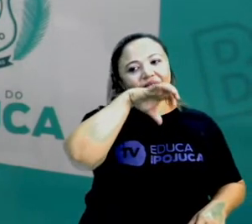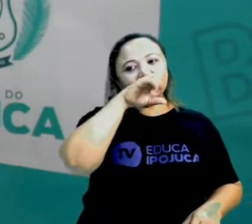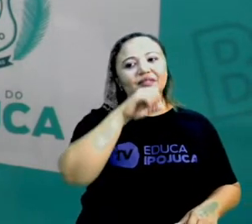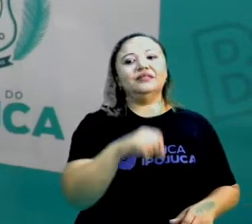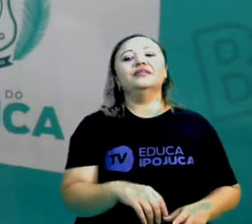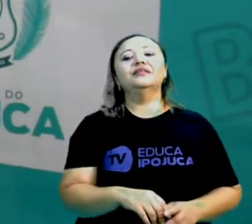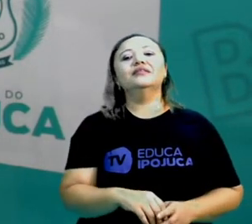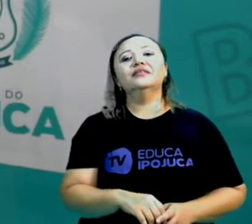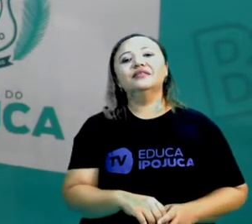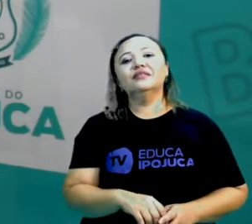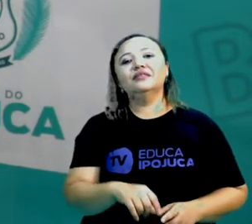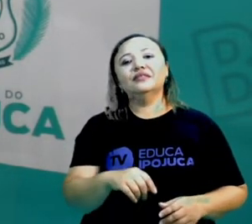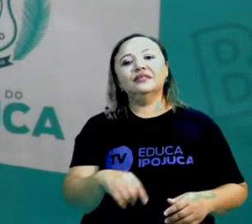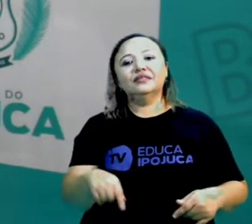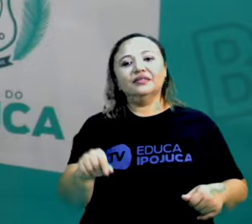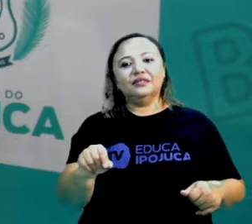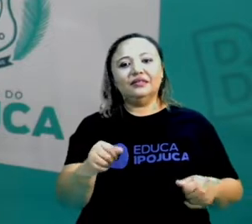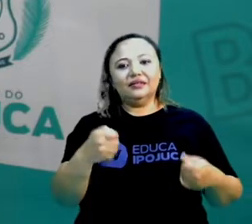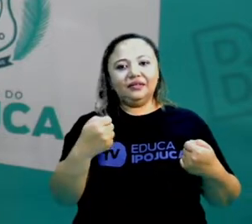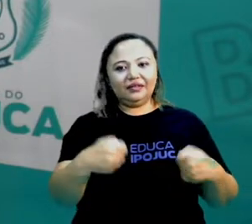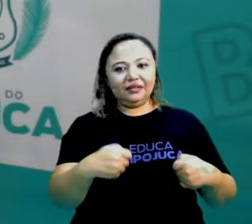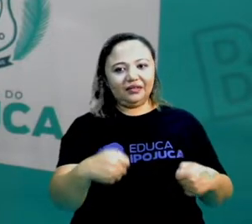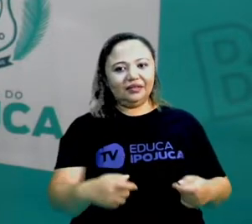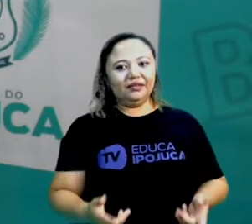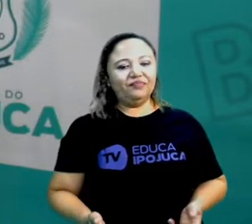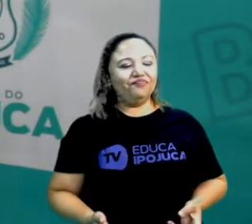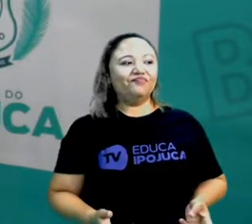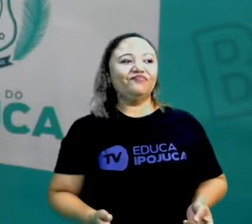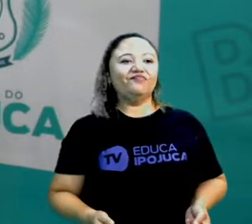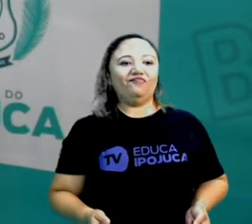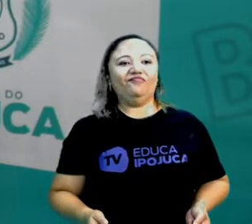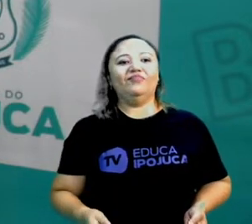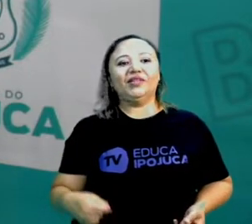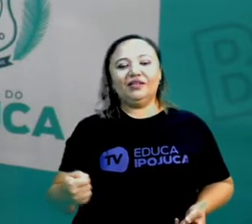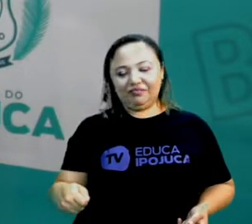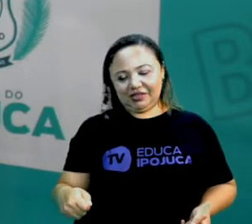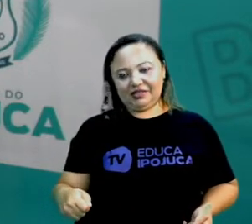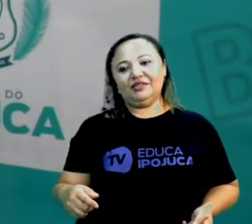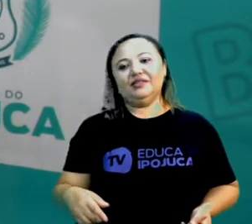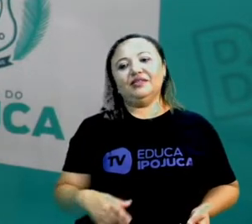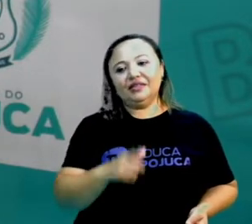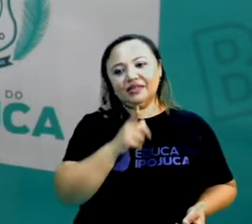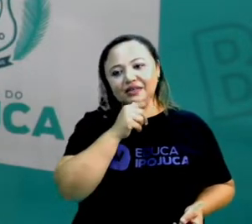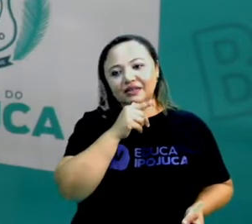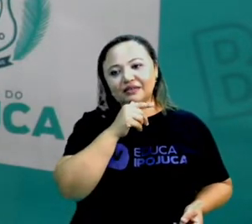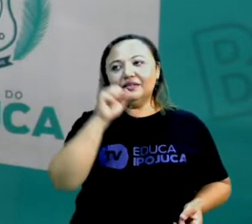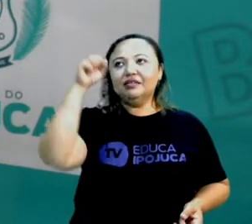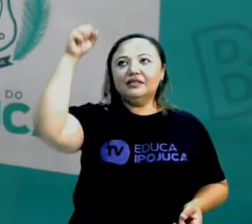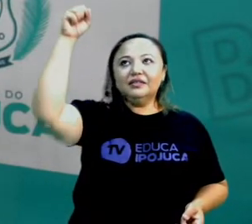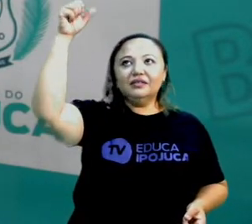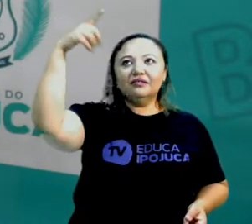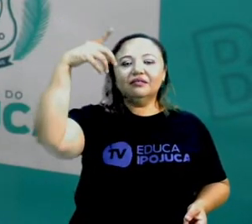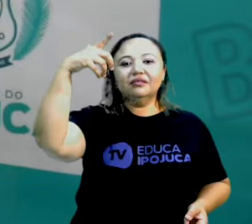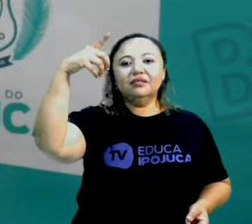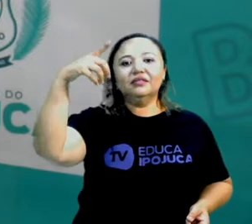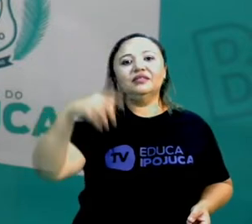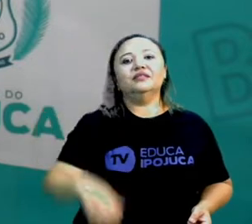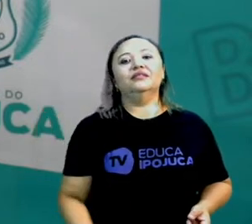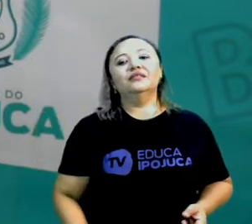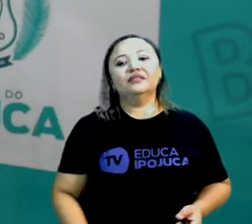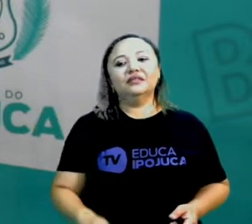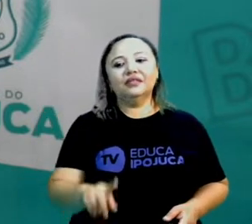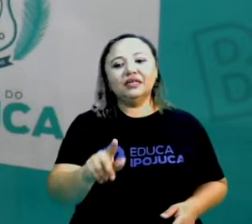fotossíntese. Ela vai precisar necessariamente desses dois elementos básicos. Se ela não receber água,